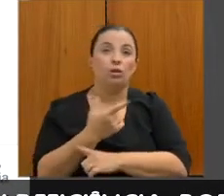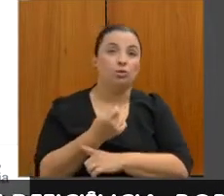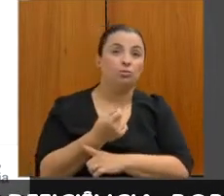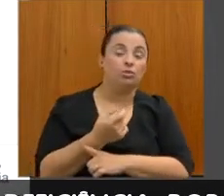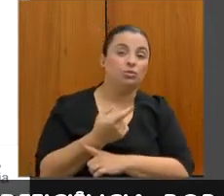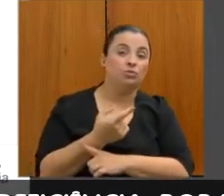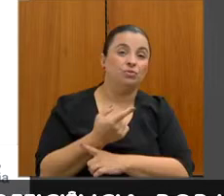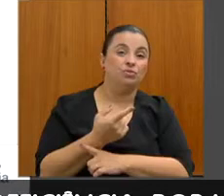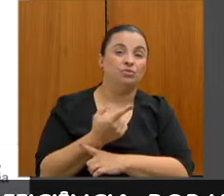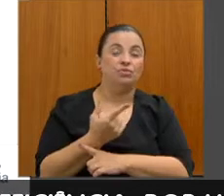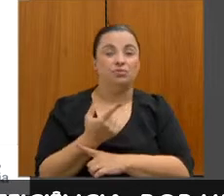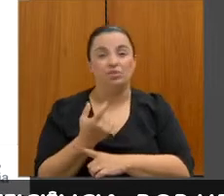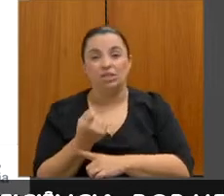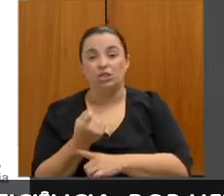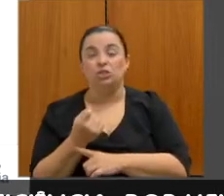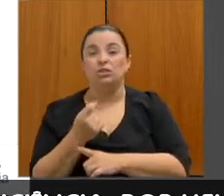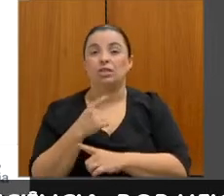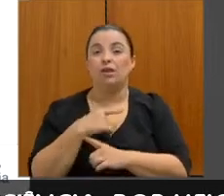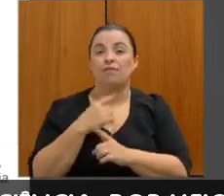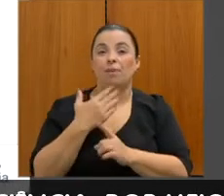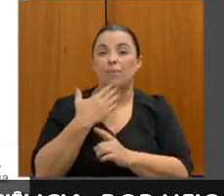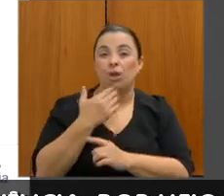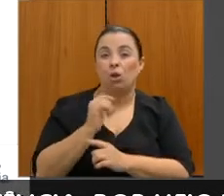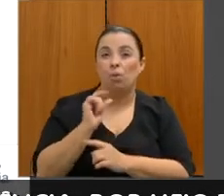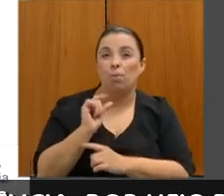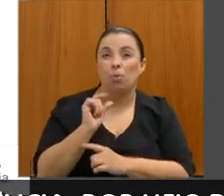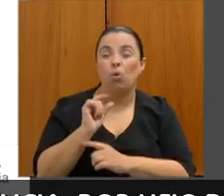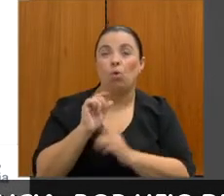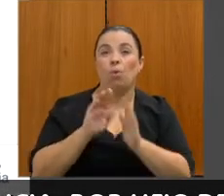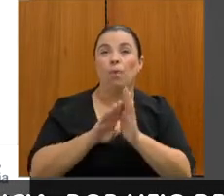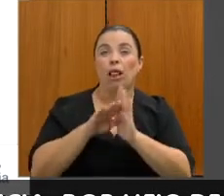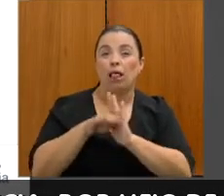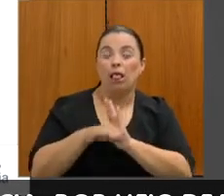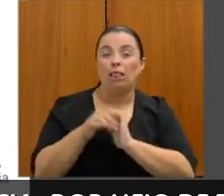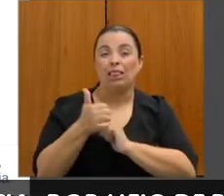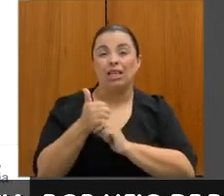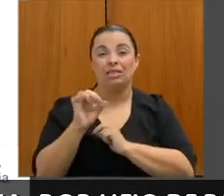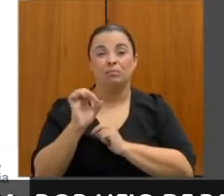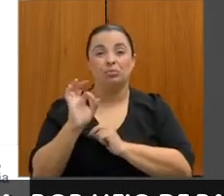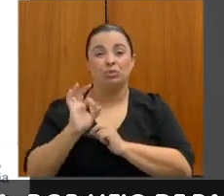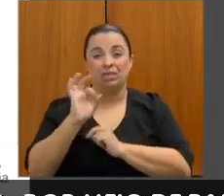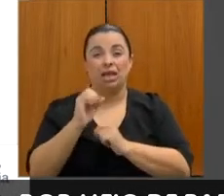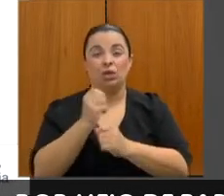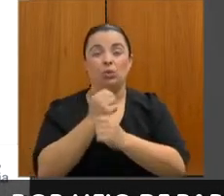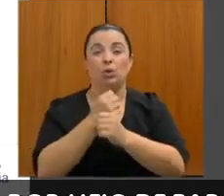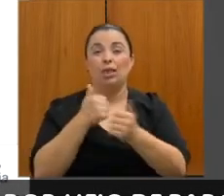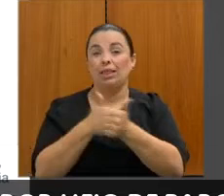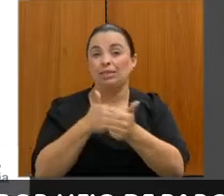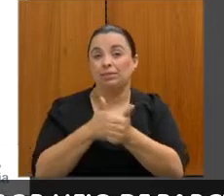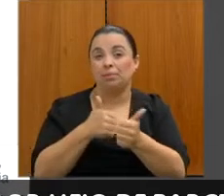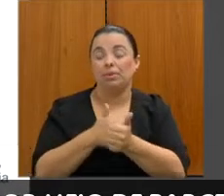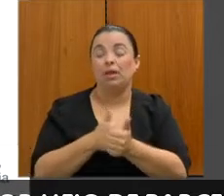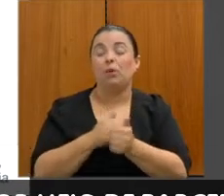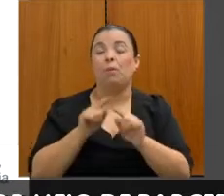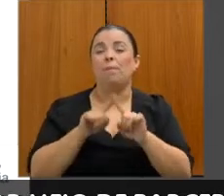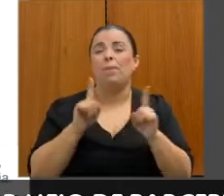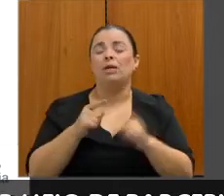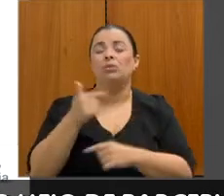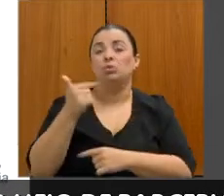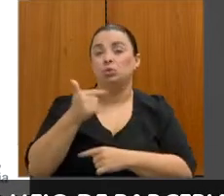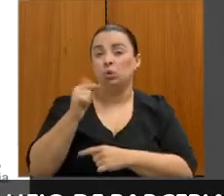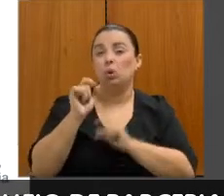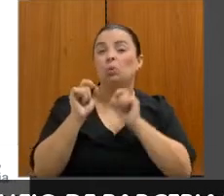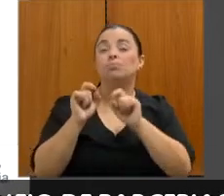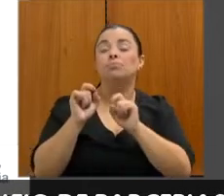e aí, depois de alguns anos, a nossa taxa de desemprego baixa dos 10%, mas o segundo ponto é mais importante, que eu queria destacar. A gente tem um